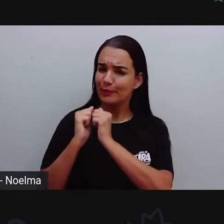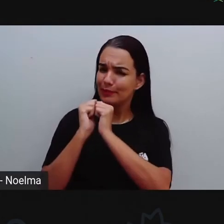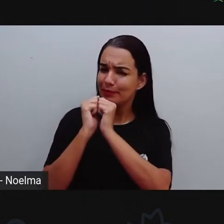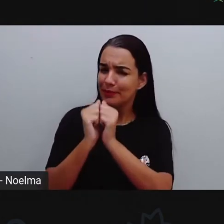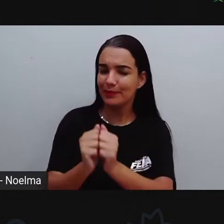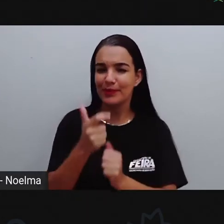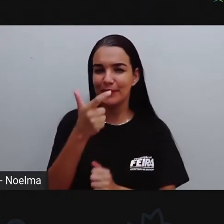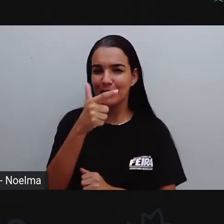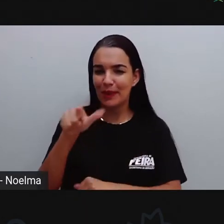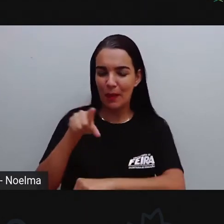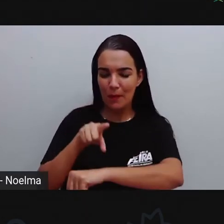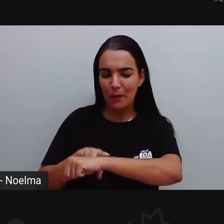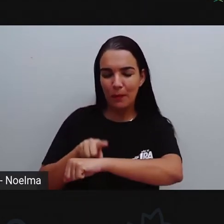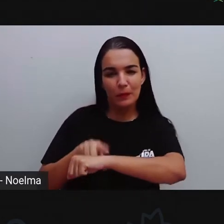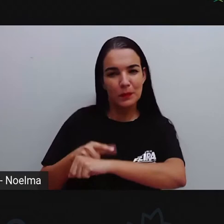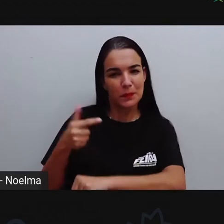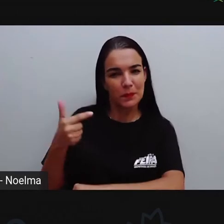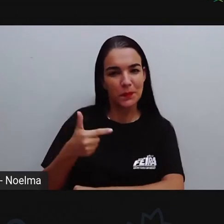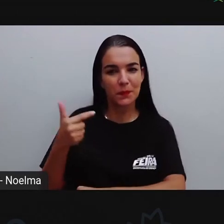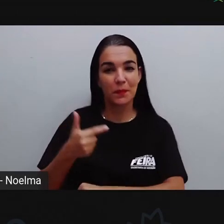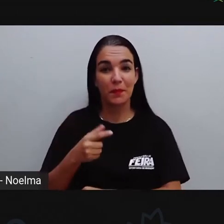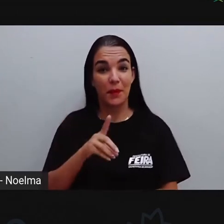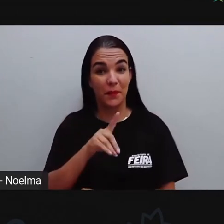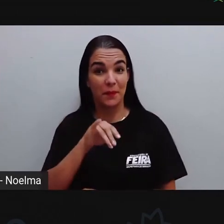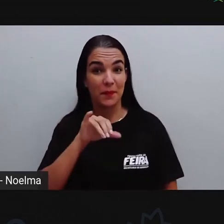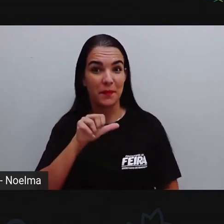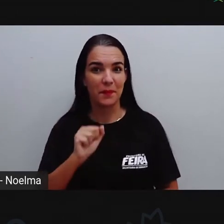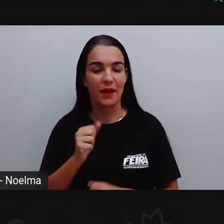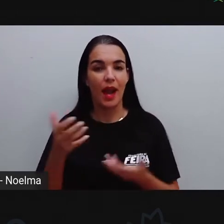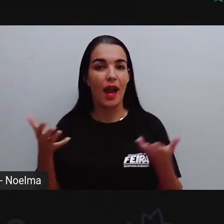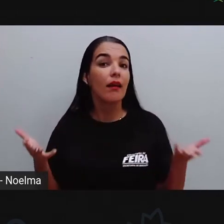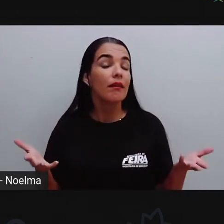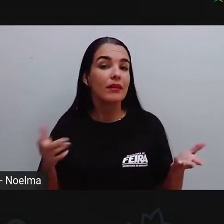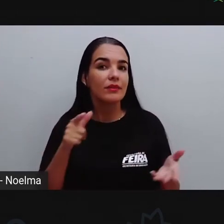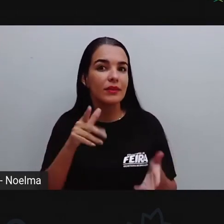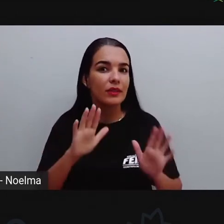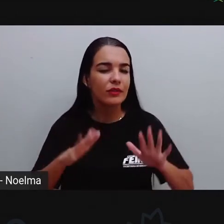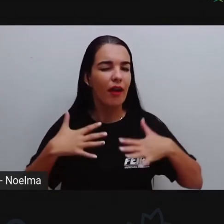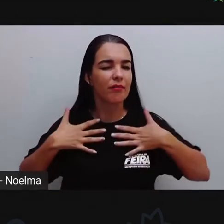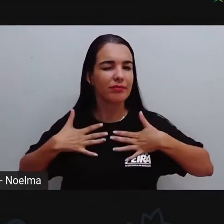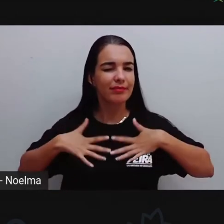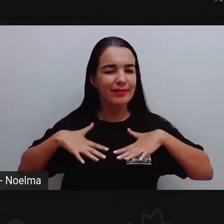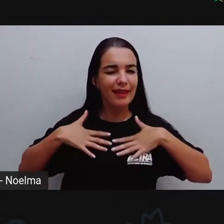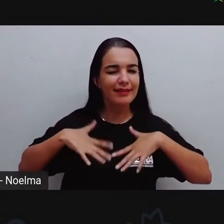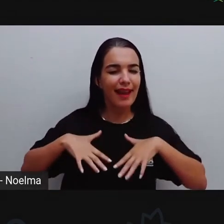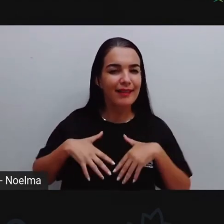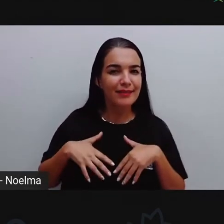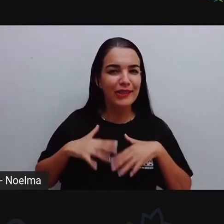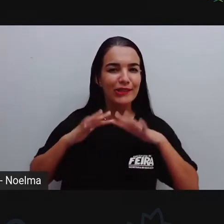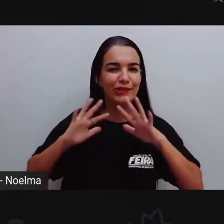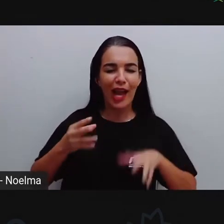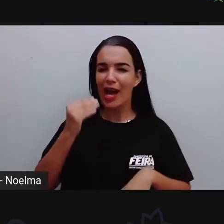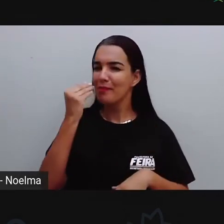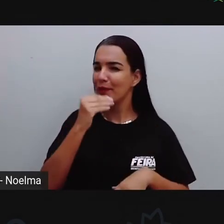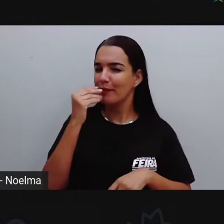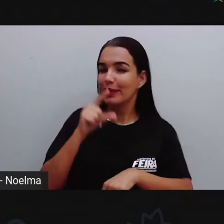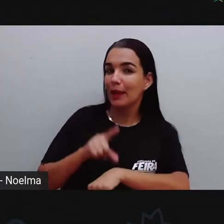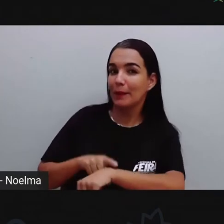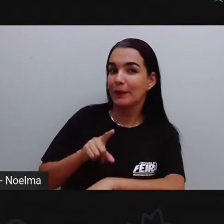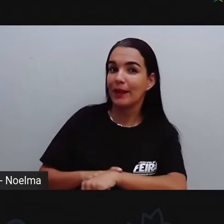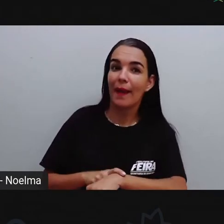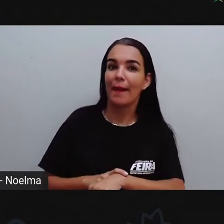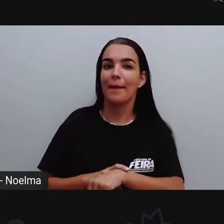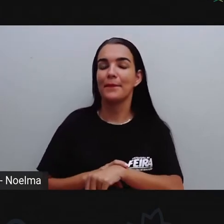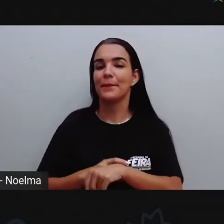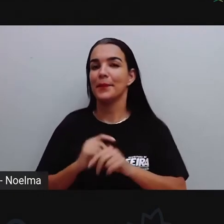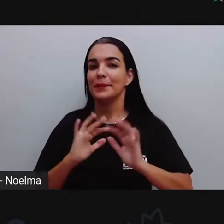nosso segundo momento do dia. E aí, descansados, já aproveitaram o tempinho que vocês